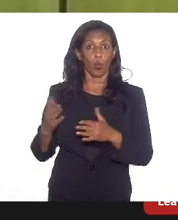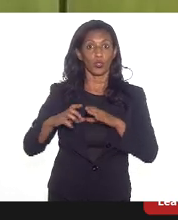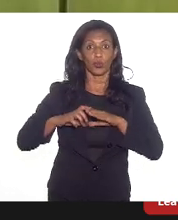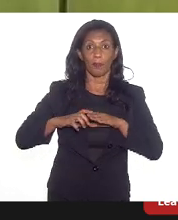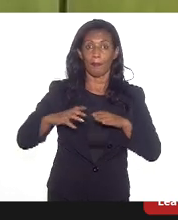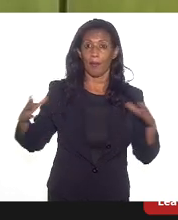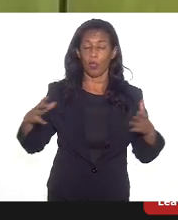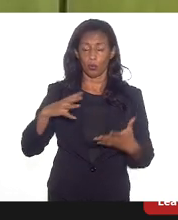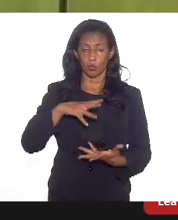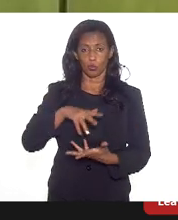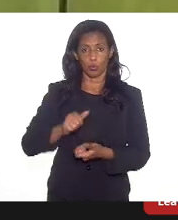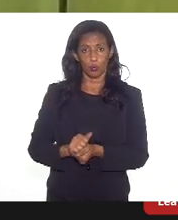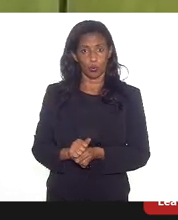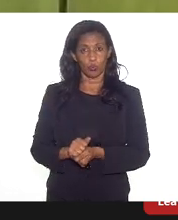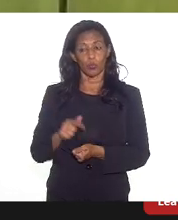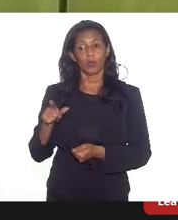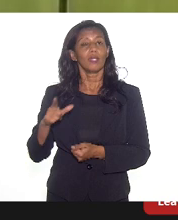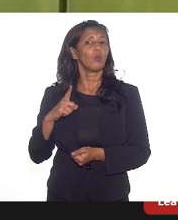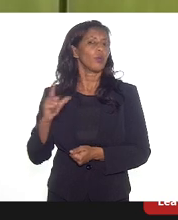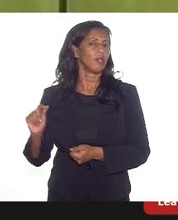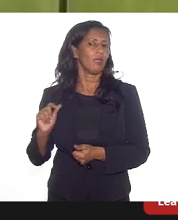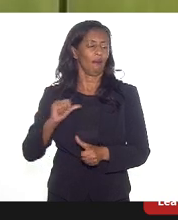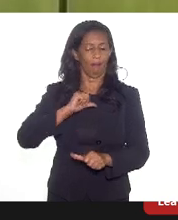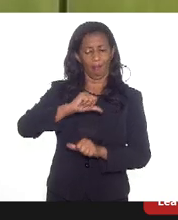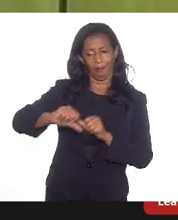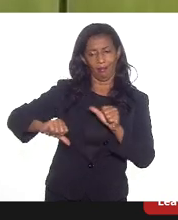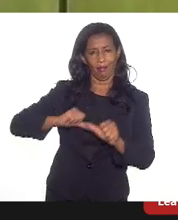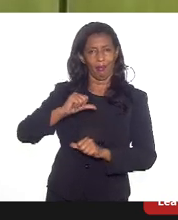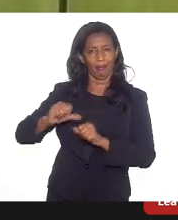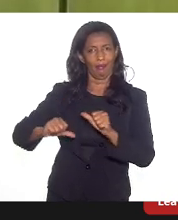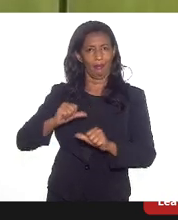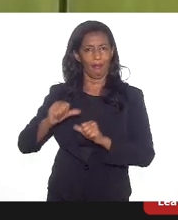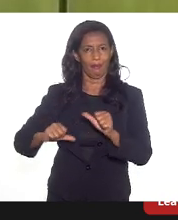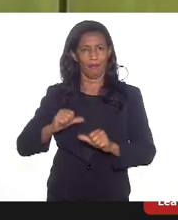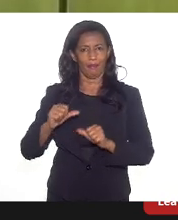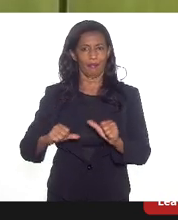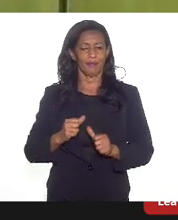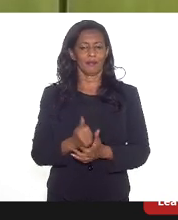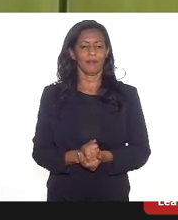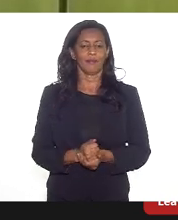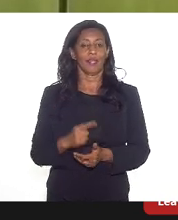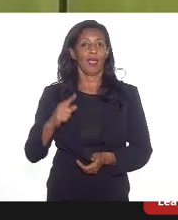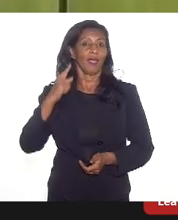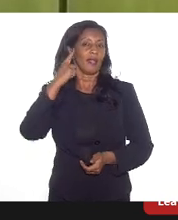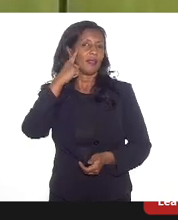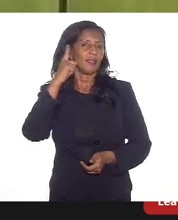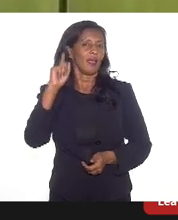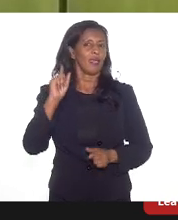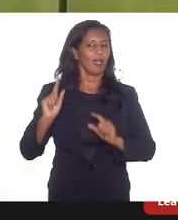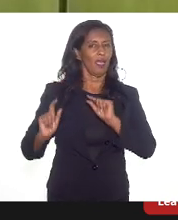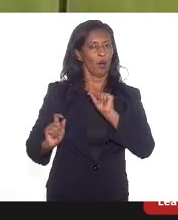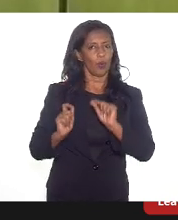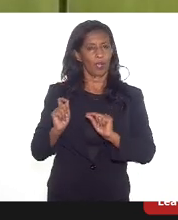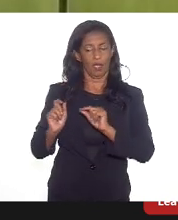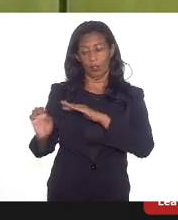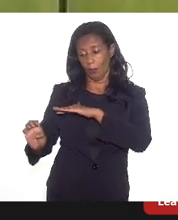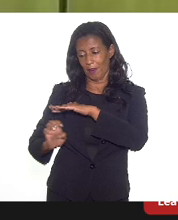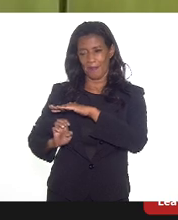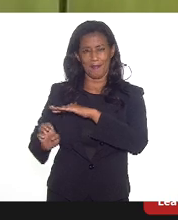E usando o quê? Inovação e a partir de uma startup. A ideia é usar este processo.